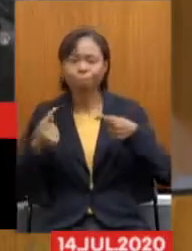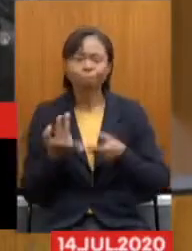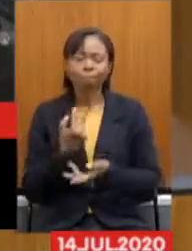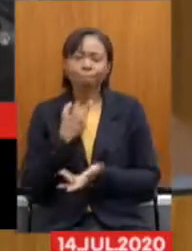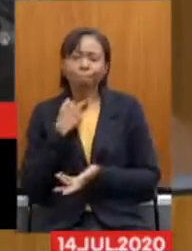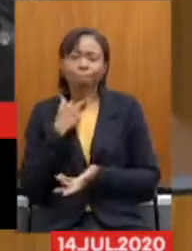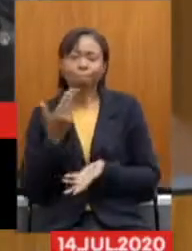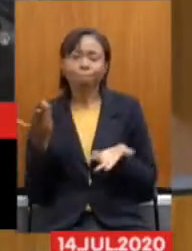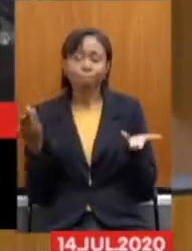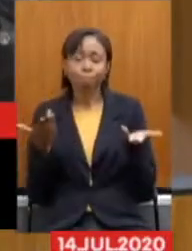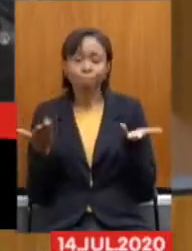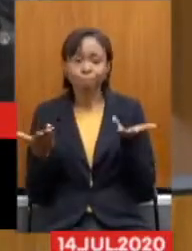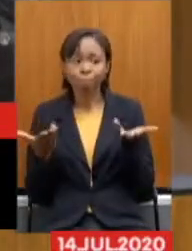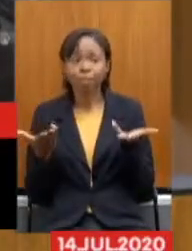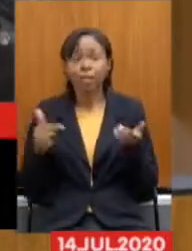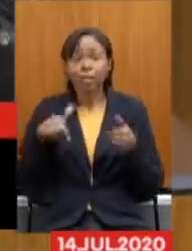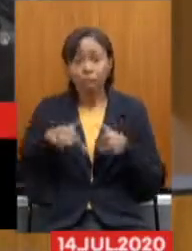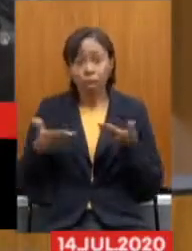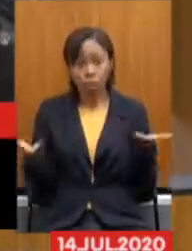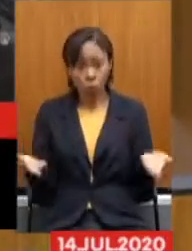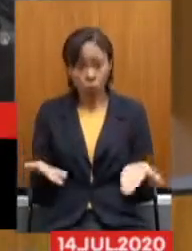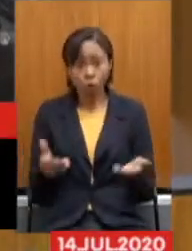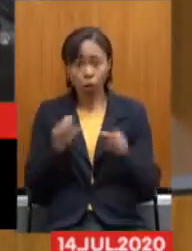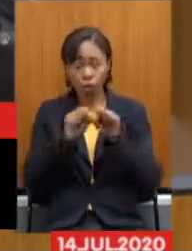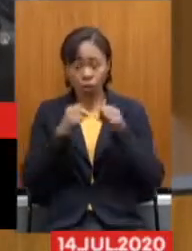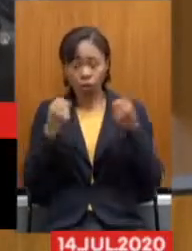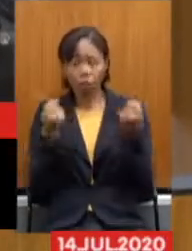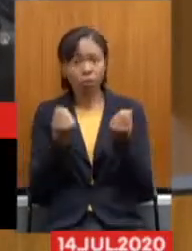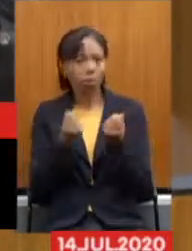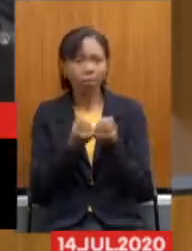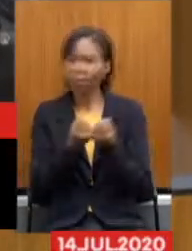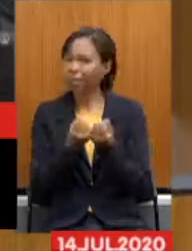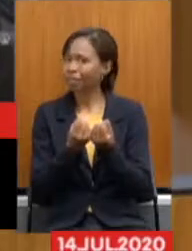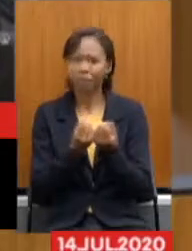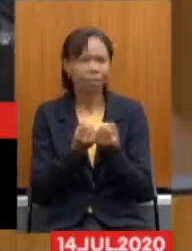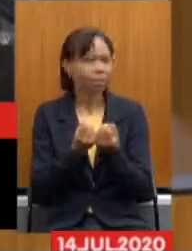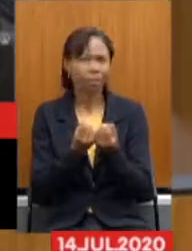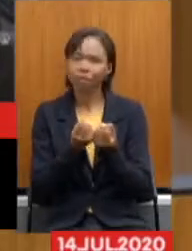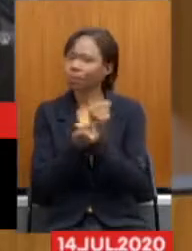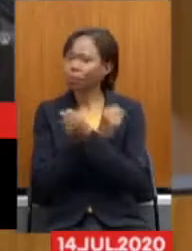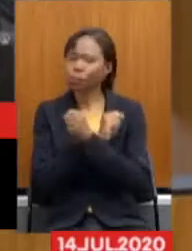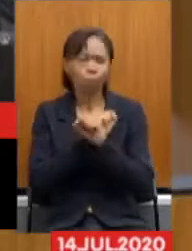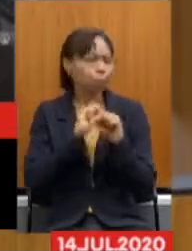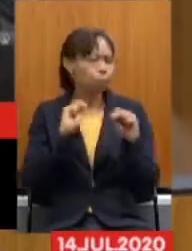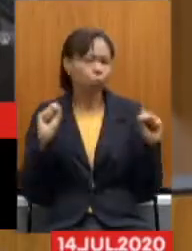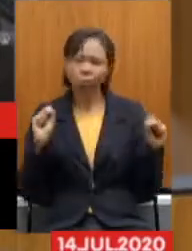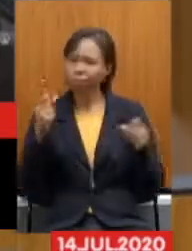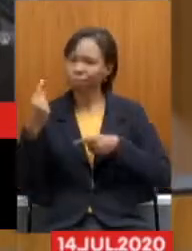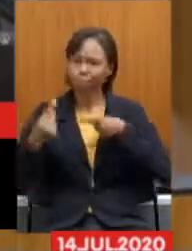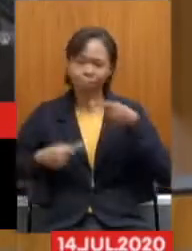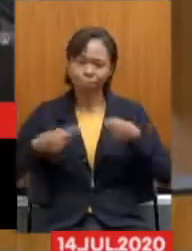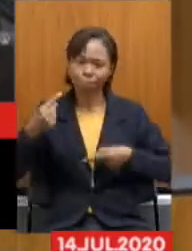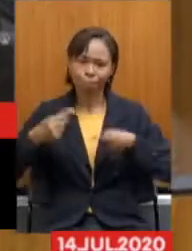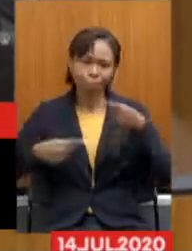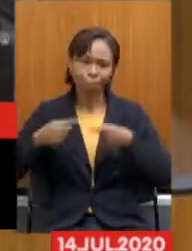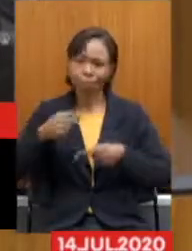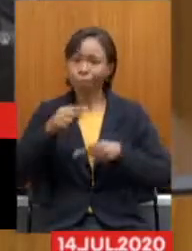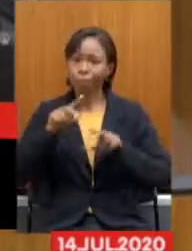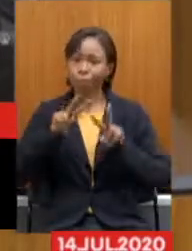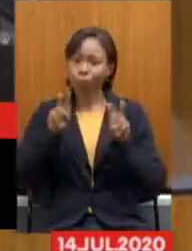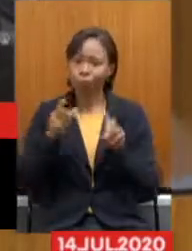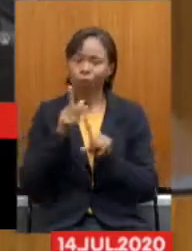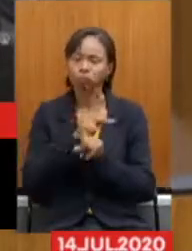E esse instante aqui, esse seminário é insuficiente para a discussão desse projeto. Então,